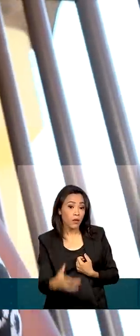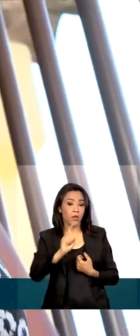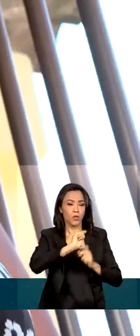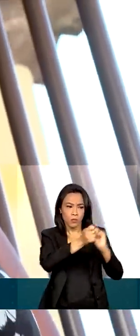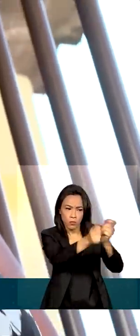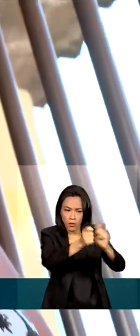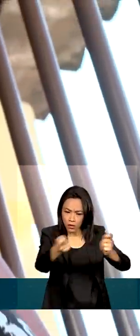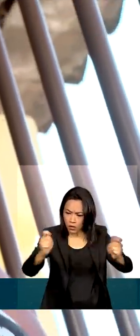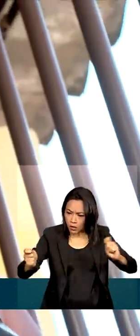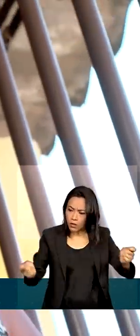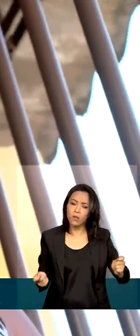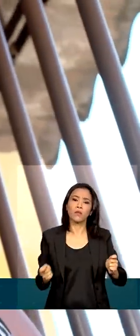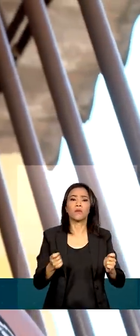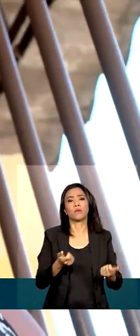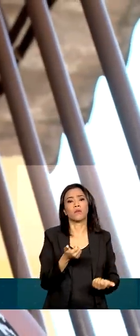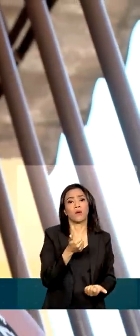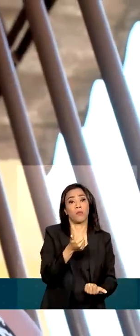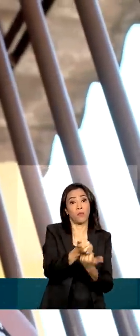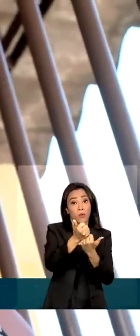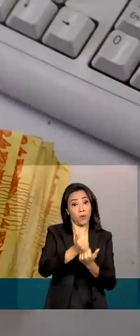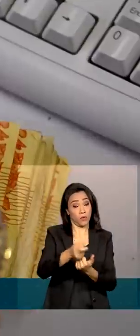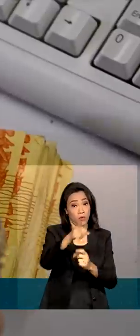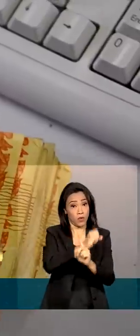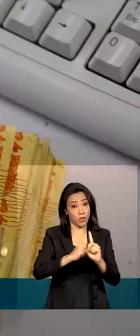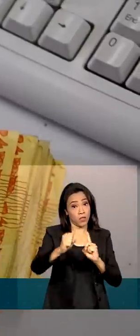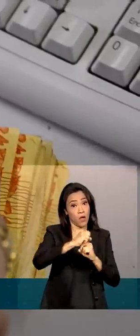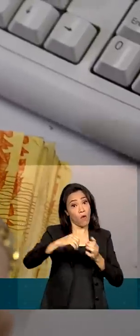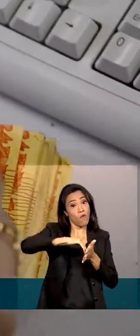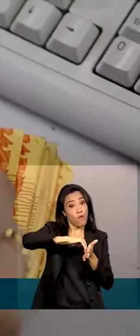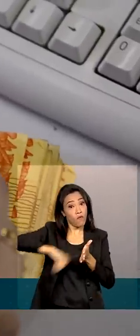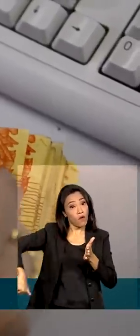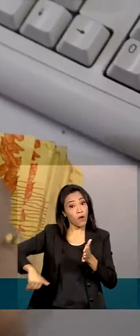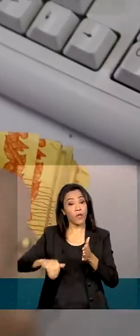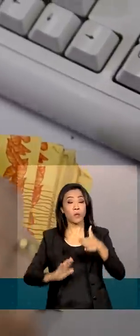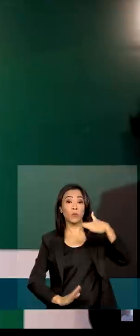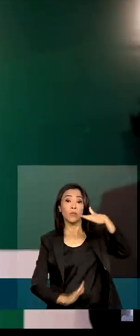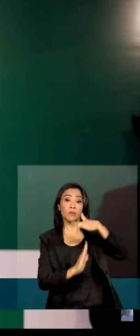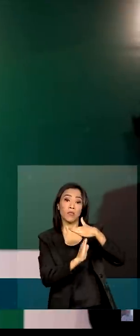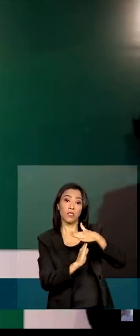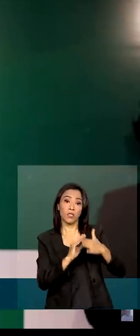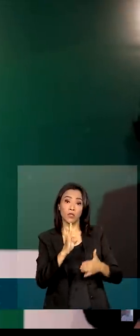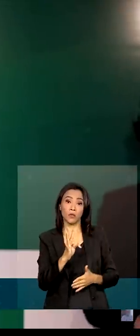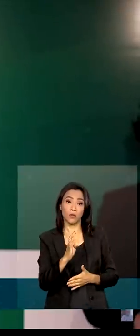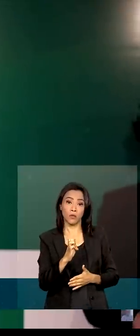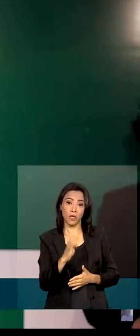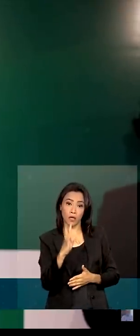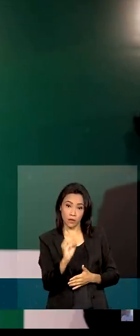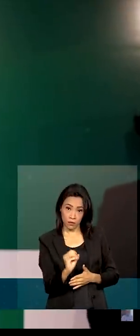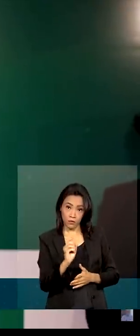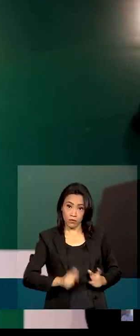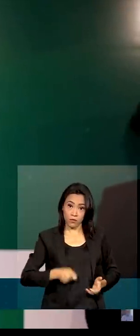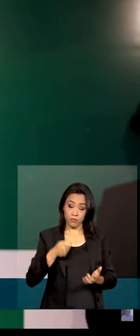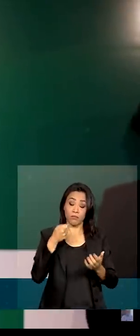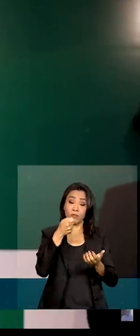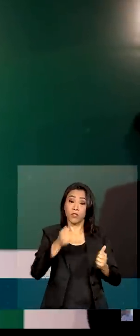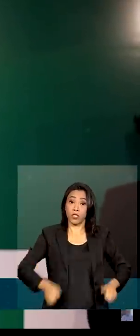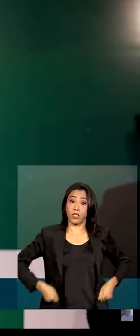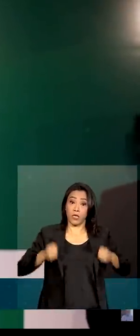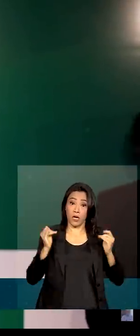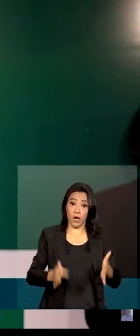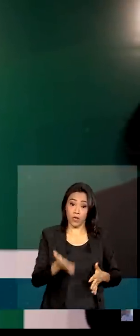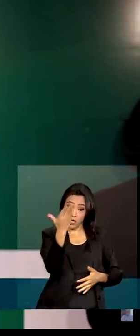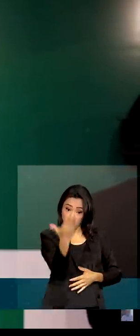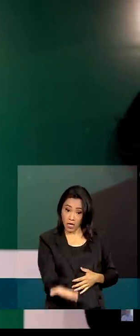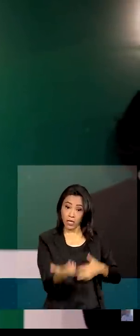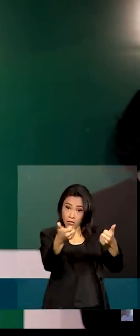benefícios sociais devem ficar fora do teto de gastos do governo federal. Mesmo com a decisão, Fernando Haddad afirmou